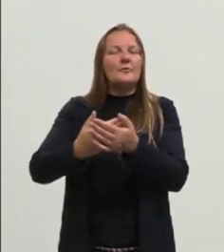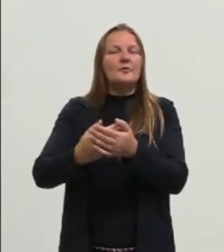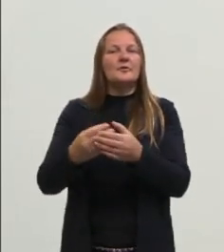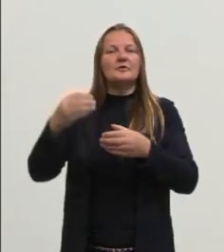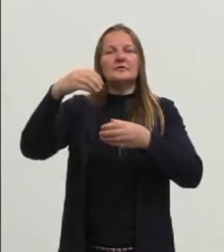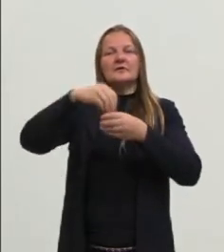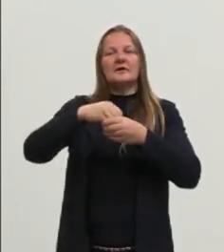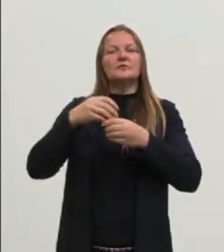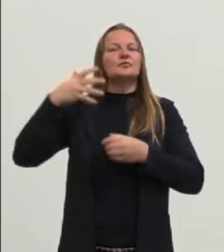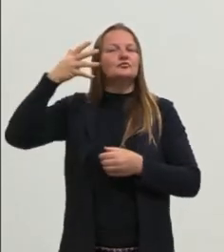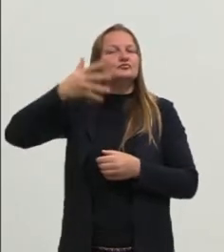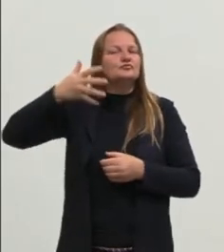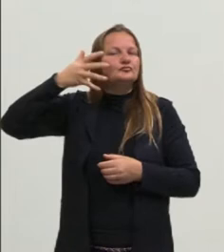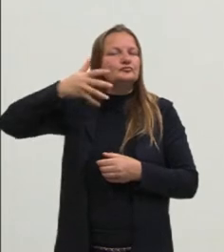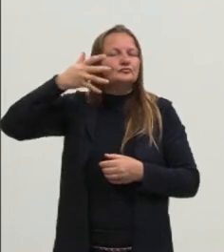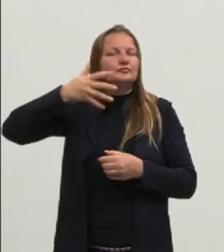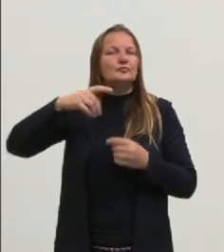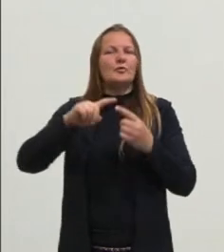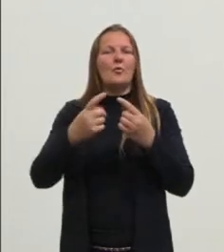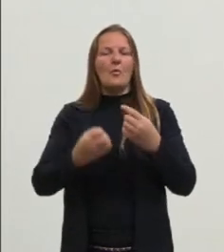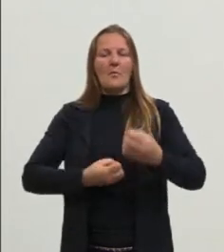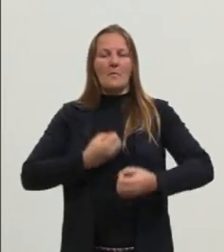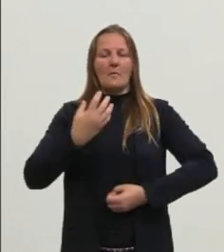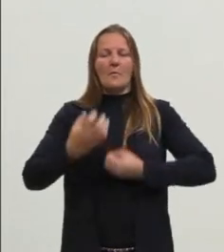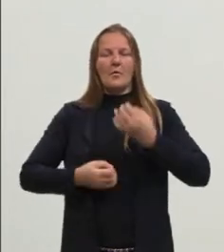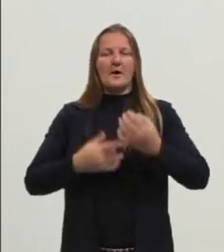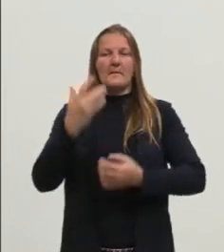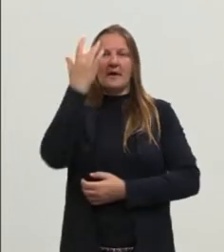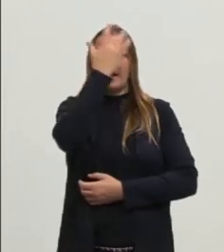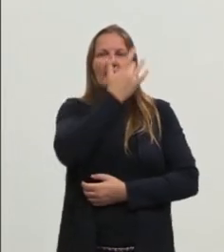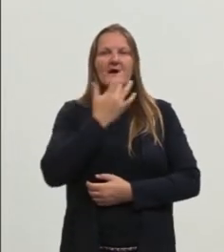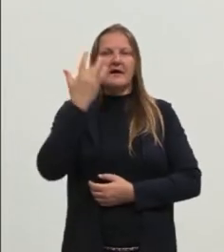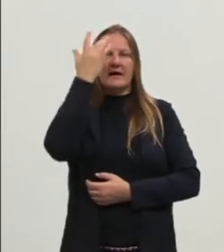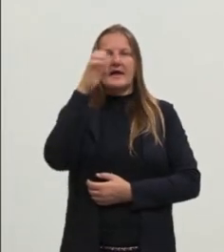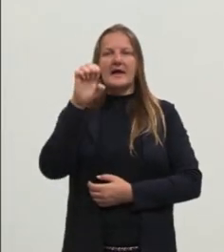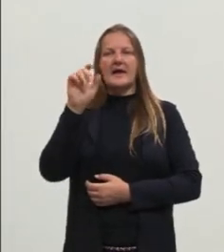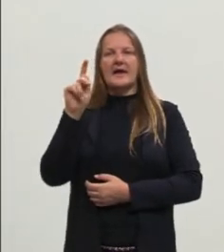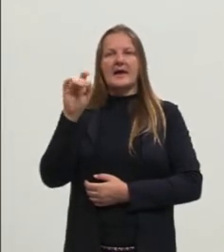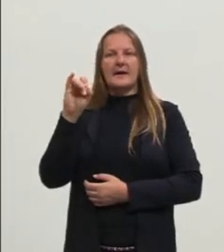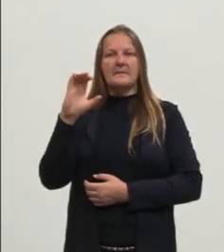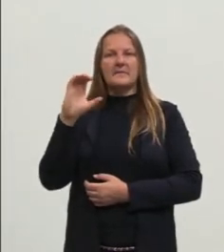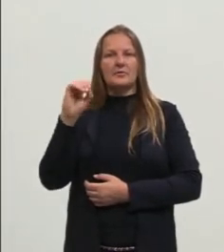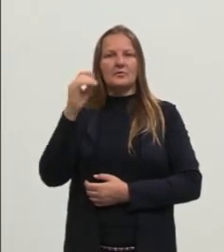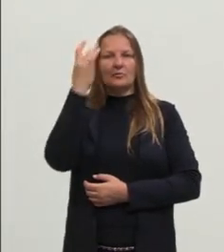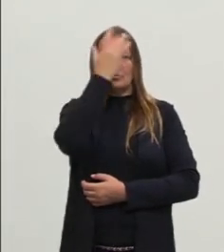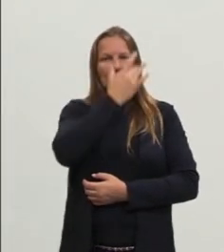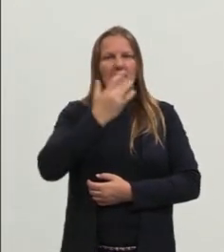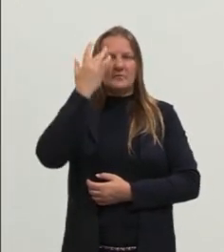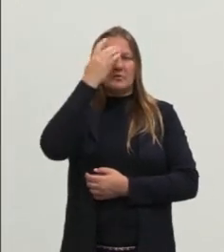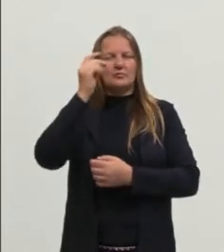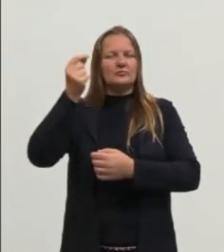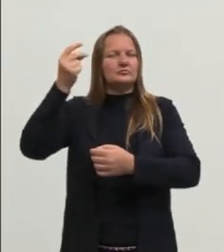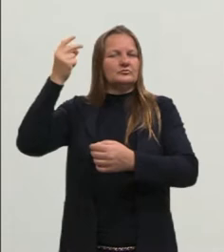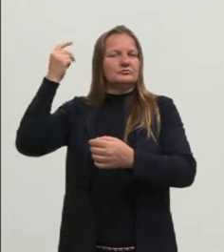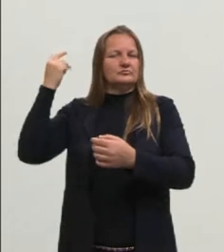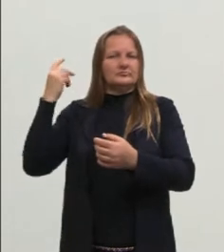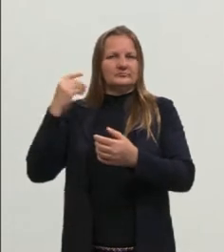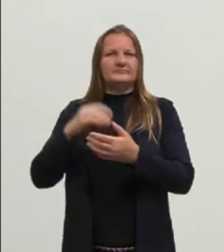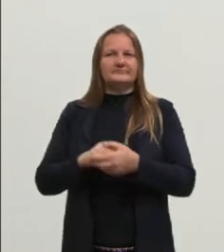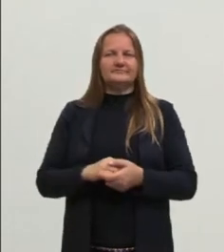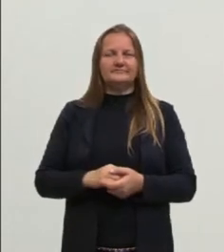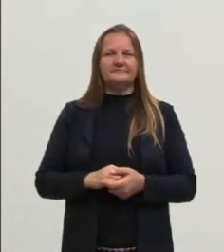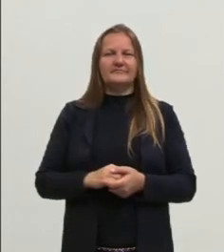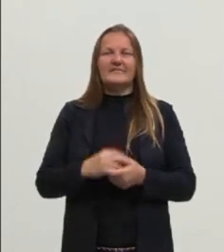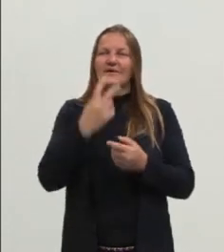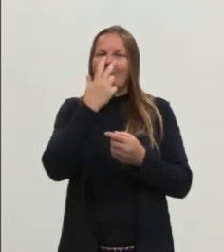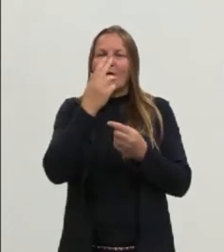de um discurso ou de um poema épico, no qual o tema deve ser desenvolvido. Então, aí a gente vai ter as proposições como essas